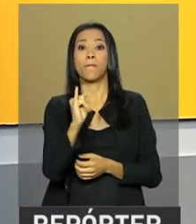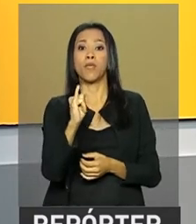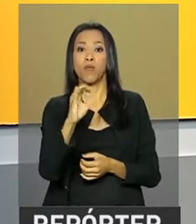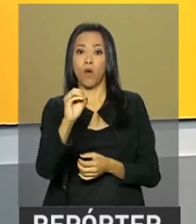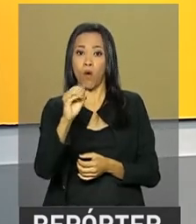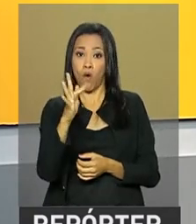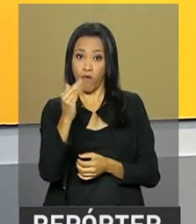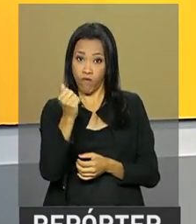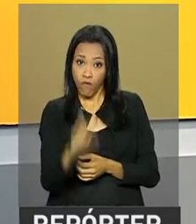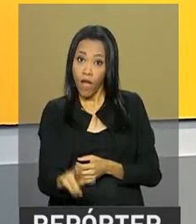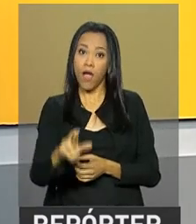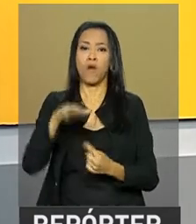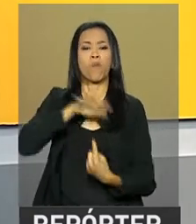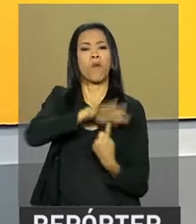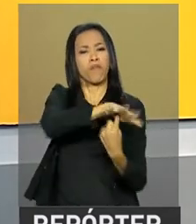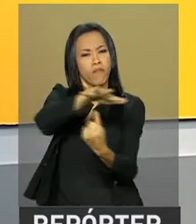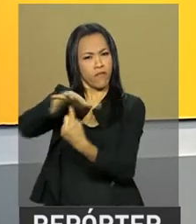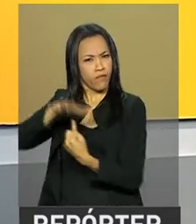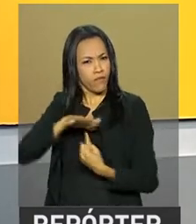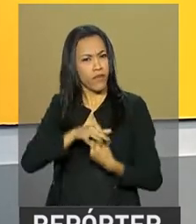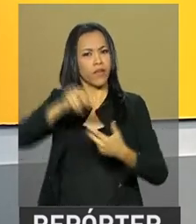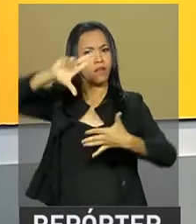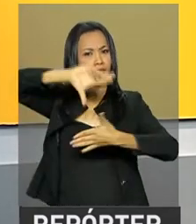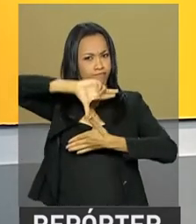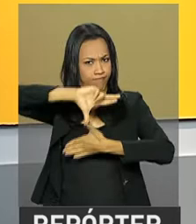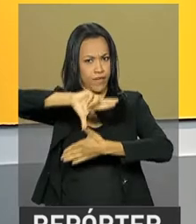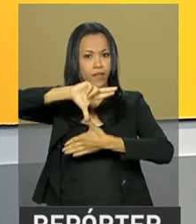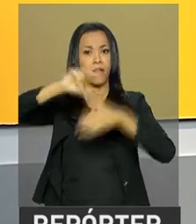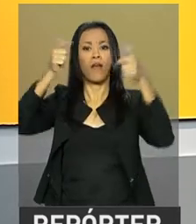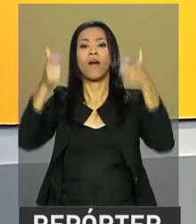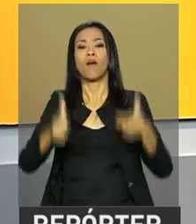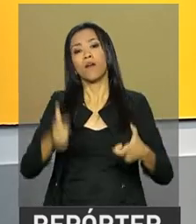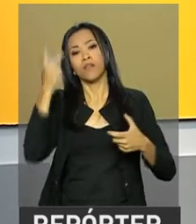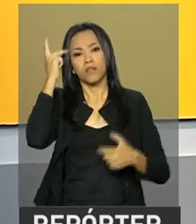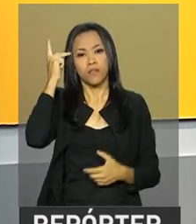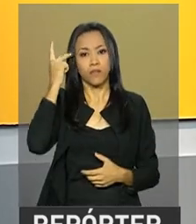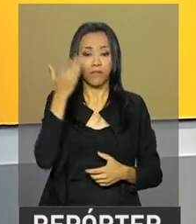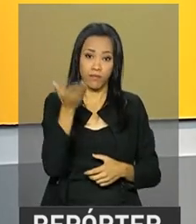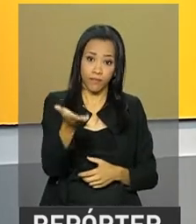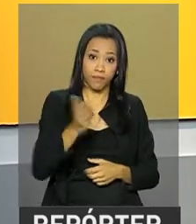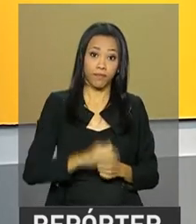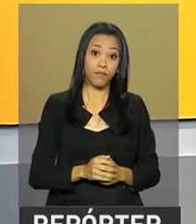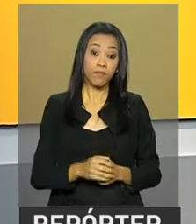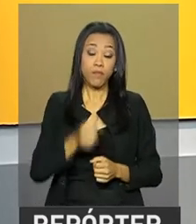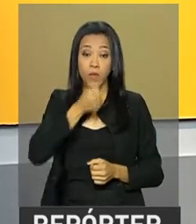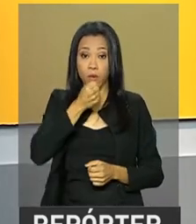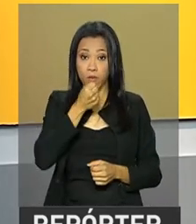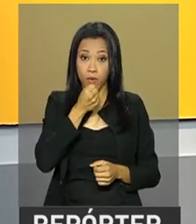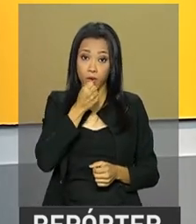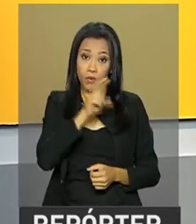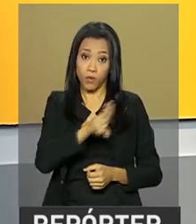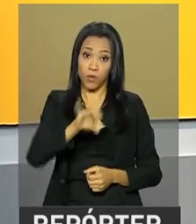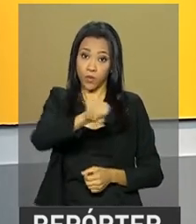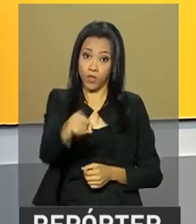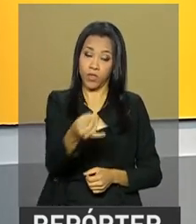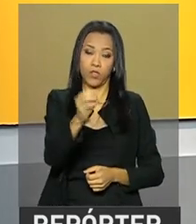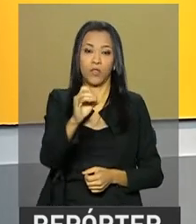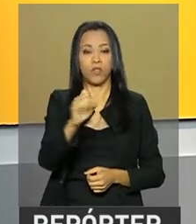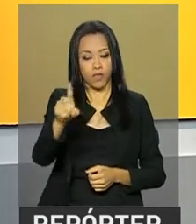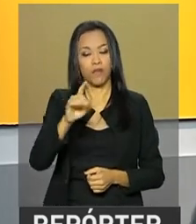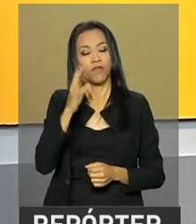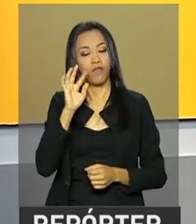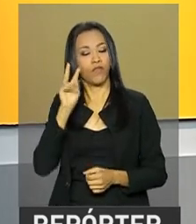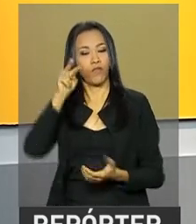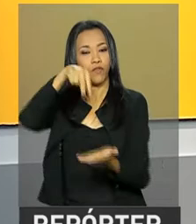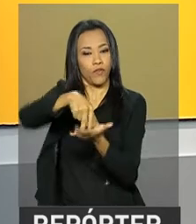produtos agroecológicos da América Latina, que acontece em São Paulo. E o repórter José Luiz Filho esteve lá